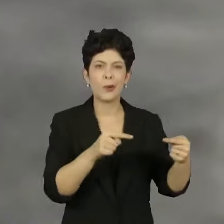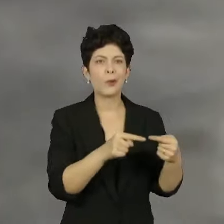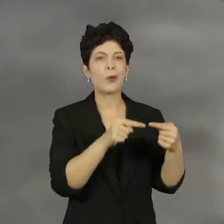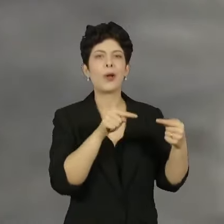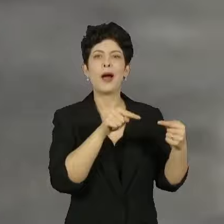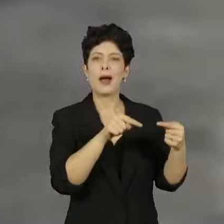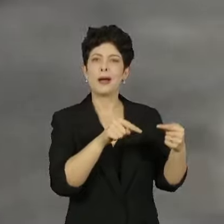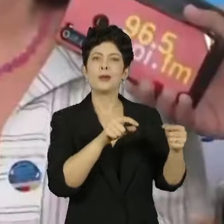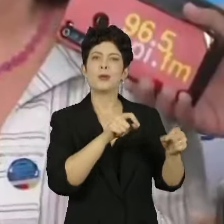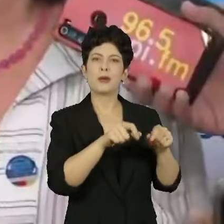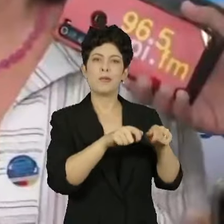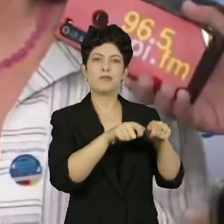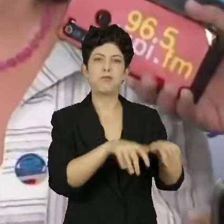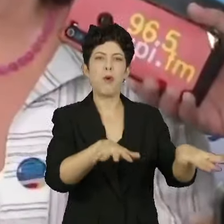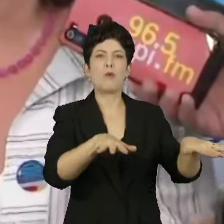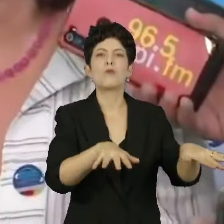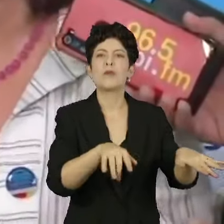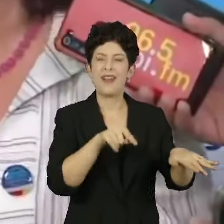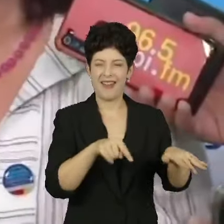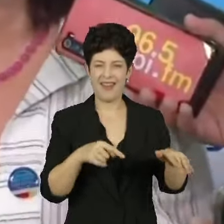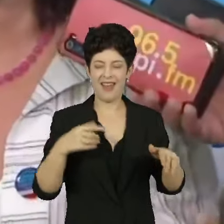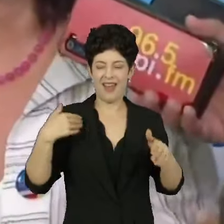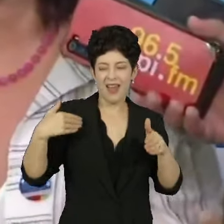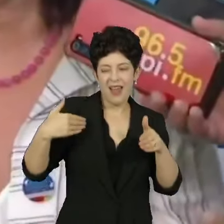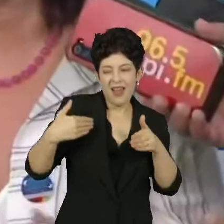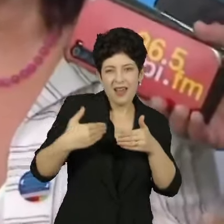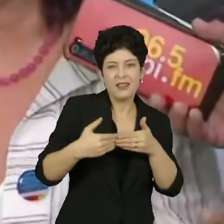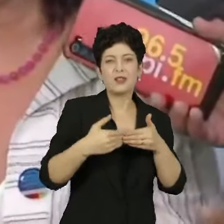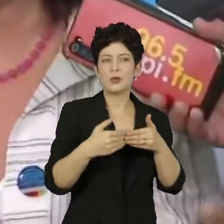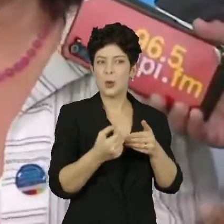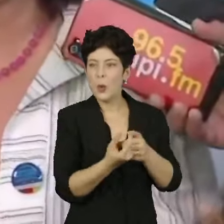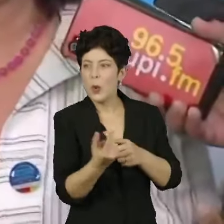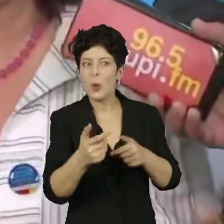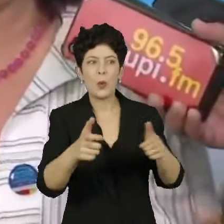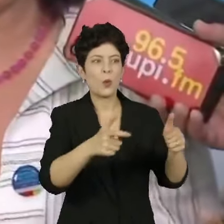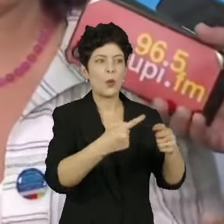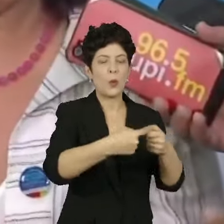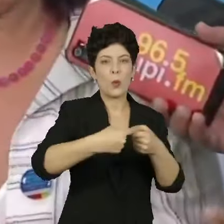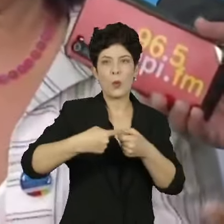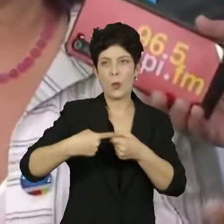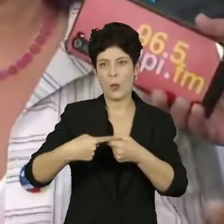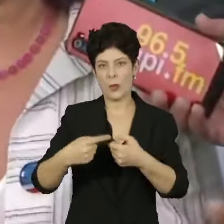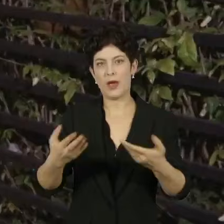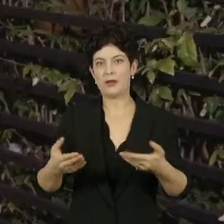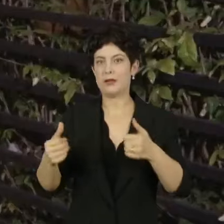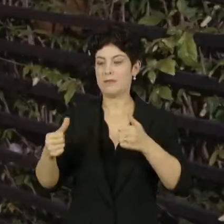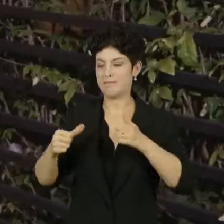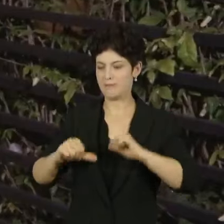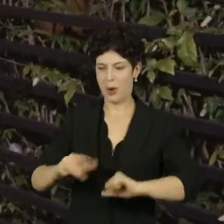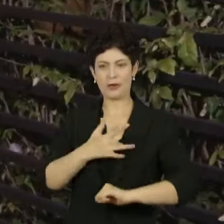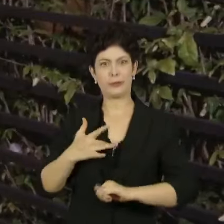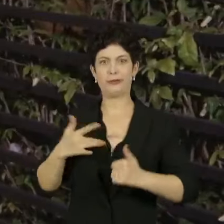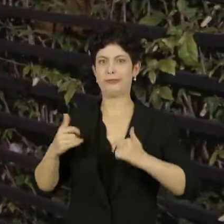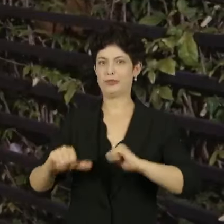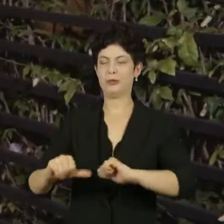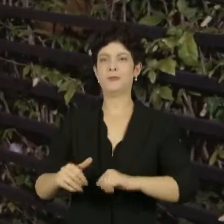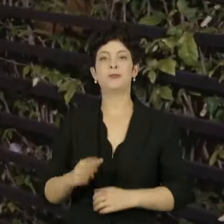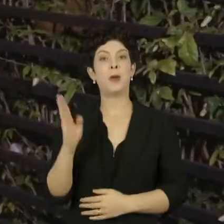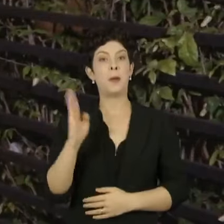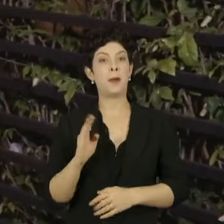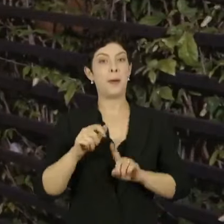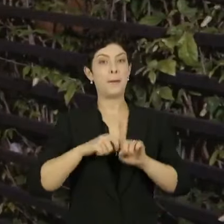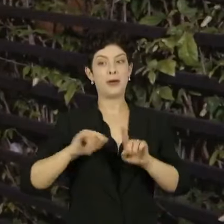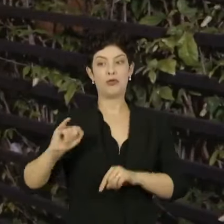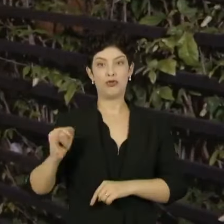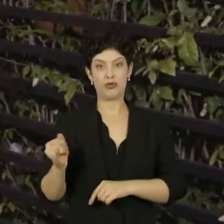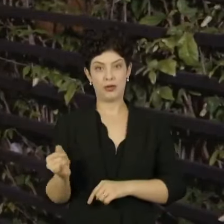a essa explosão de casos que temos visto em alguns municípios e muitas vezes com agravamento. O Brasil registrou em janeiro